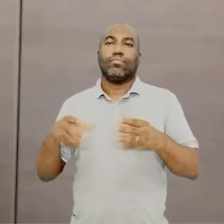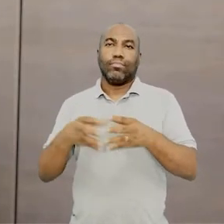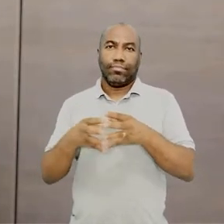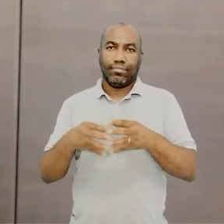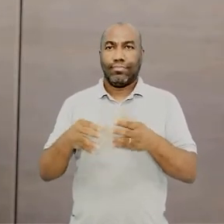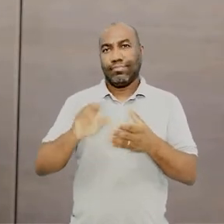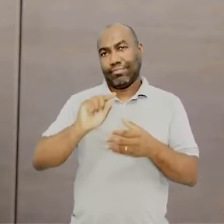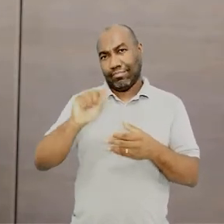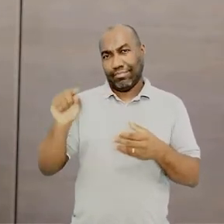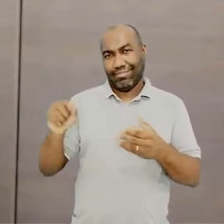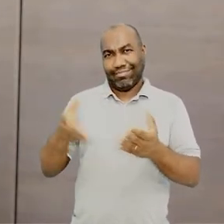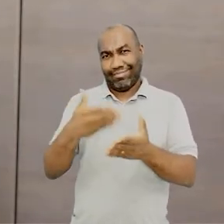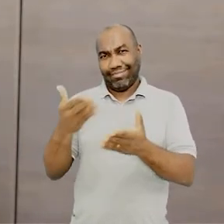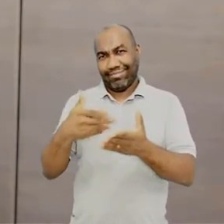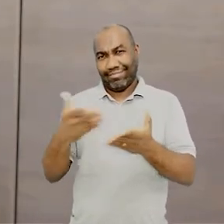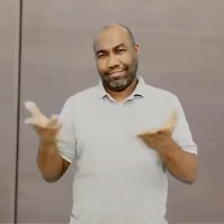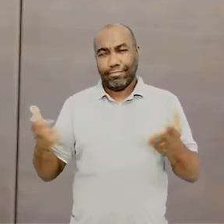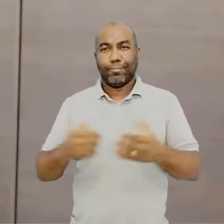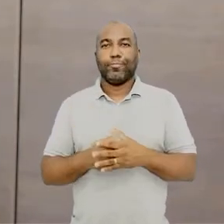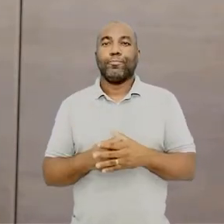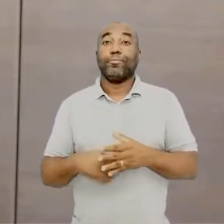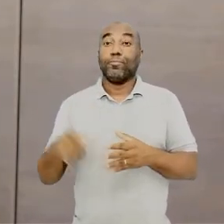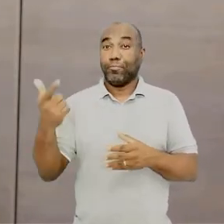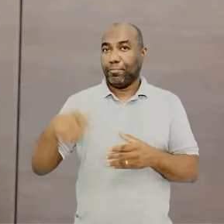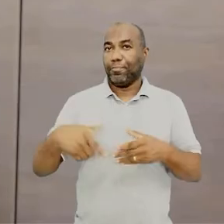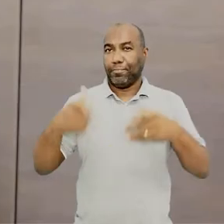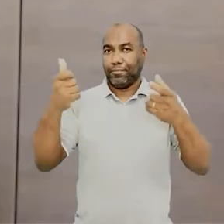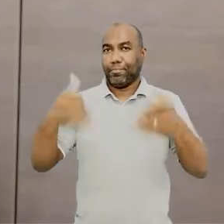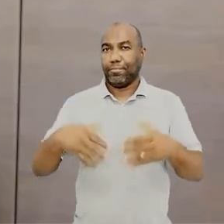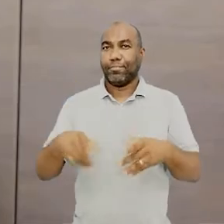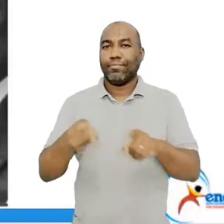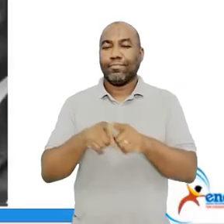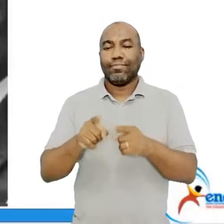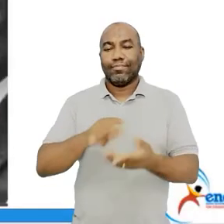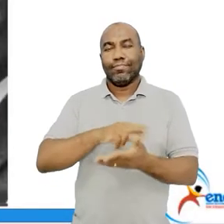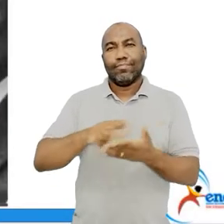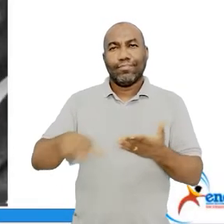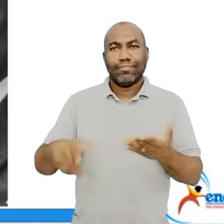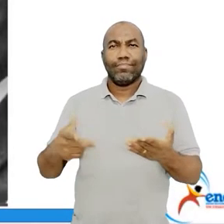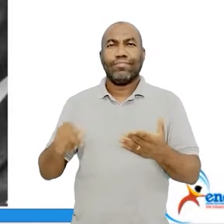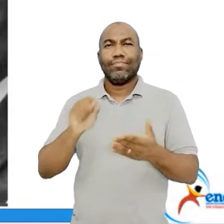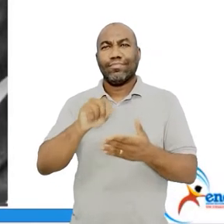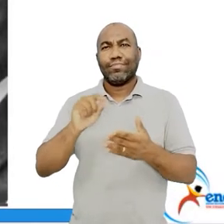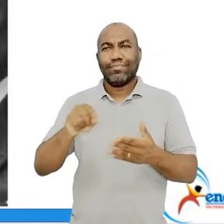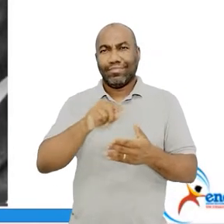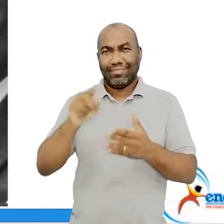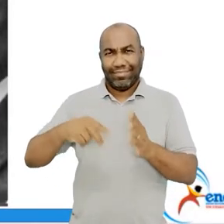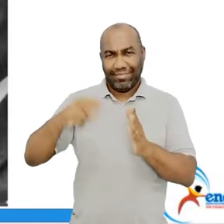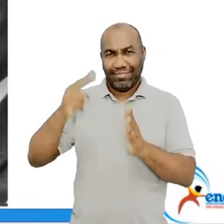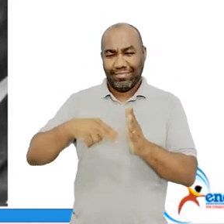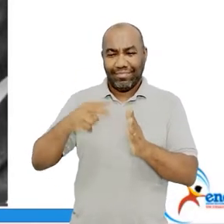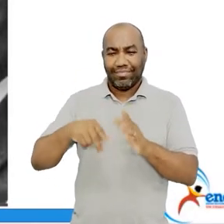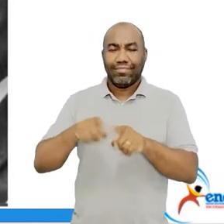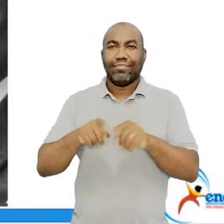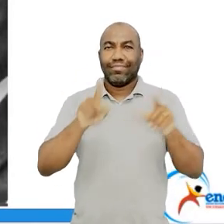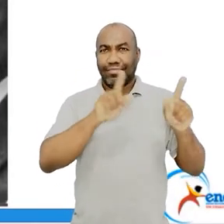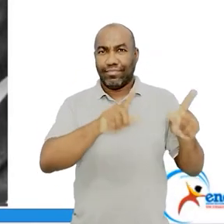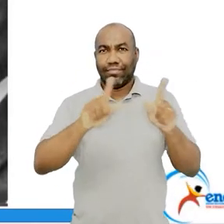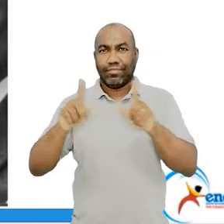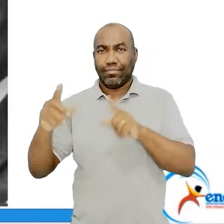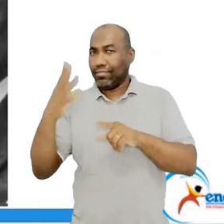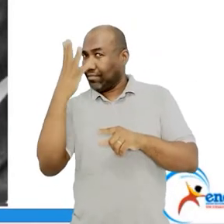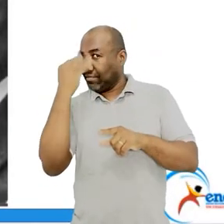Vamos adiante. E está aí para vocês. Que lindo. Foco aí nessa fotinha aí, na montagem,